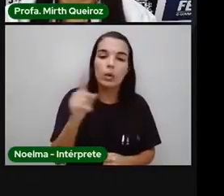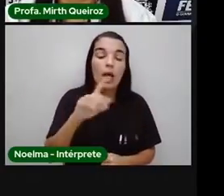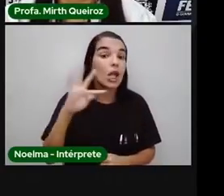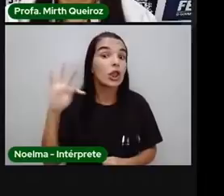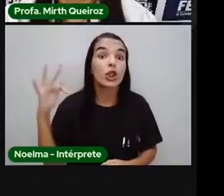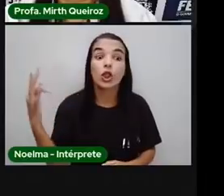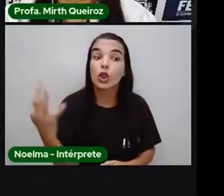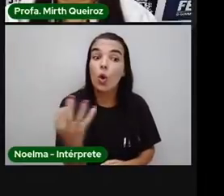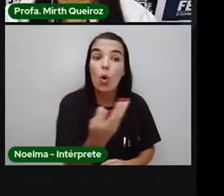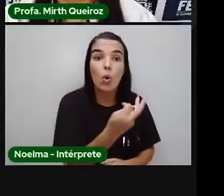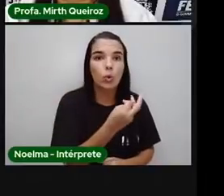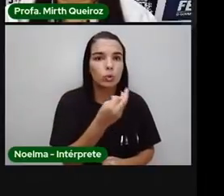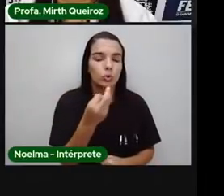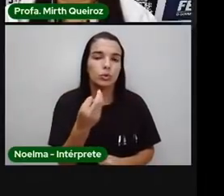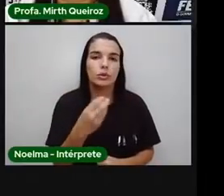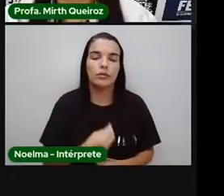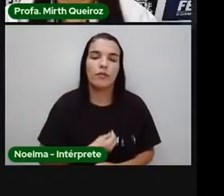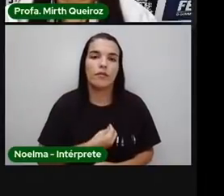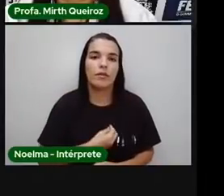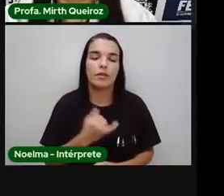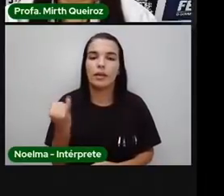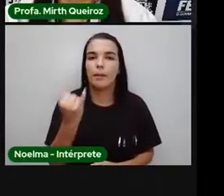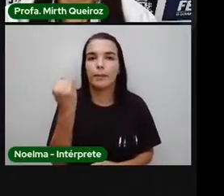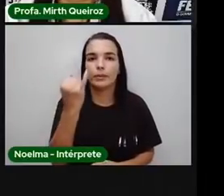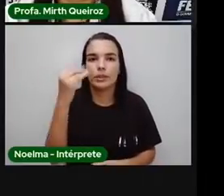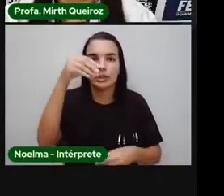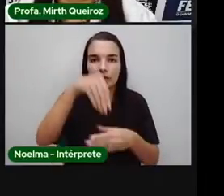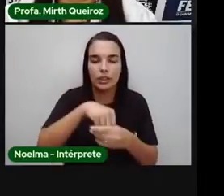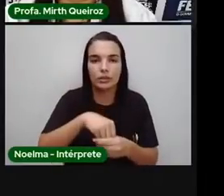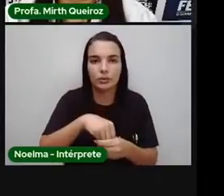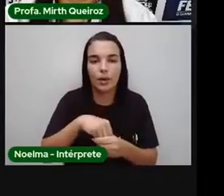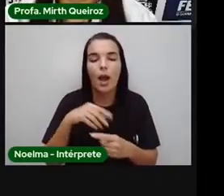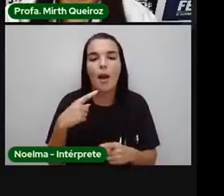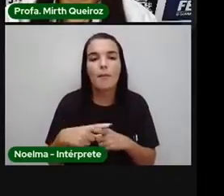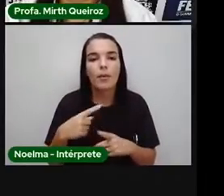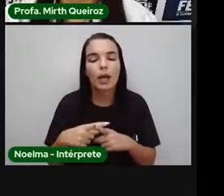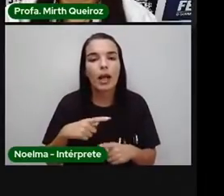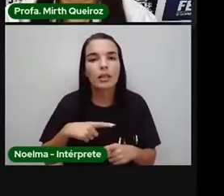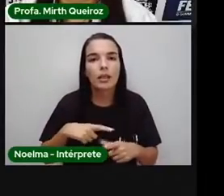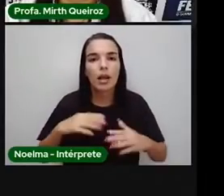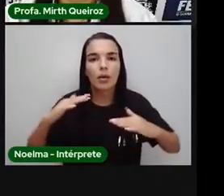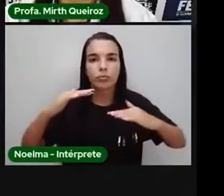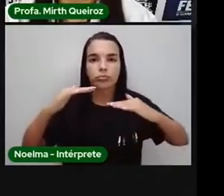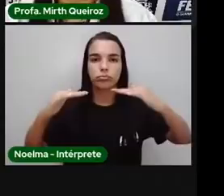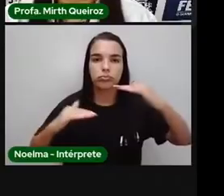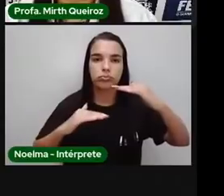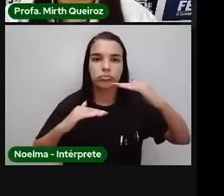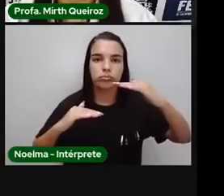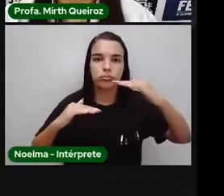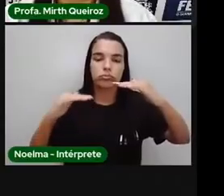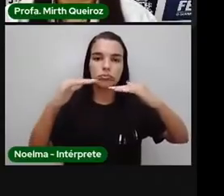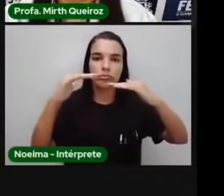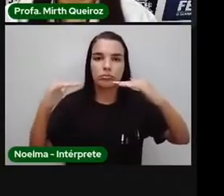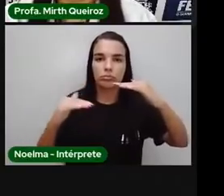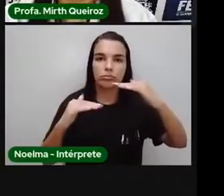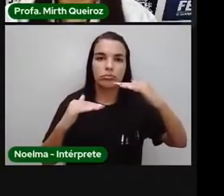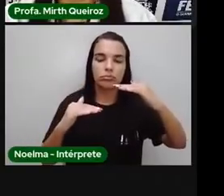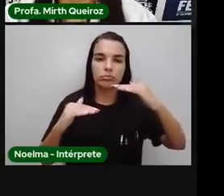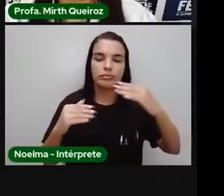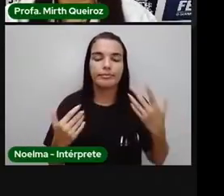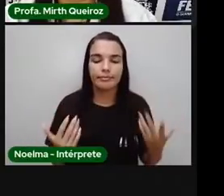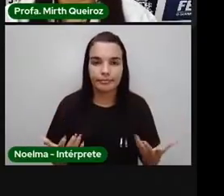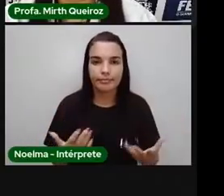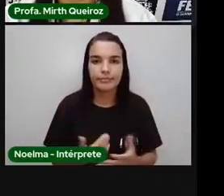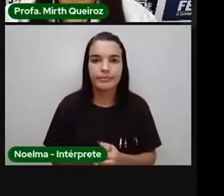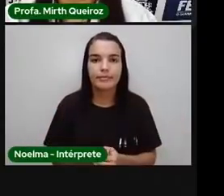importante que existam todos esses seres vivos para que haja um equilíbrio na cadeia alimentar e